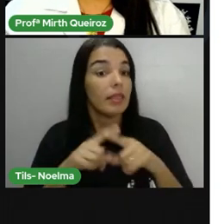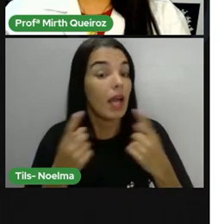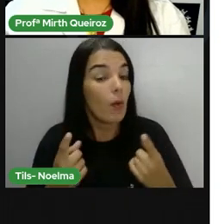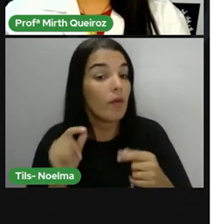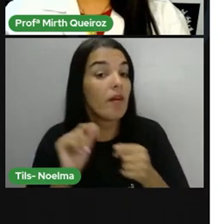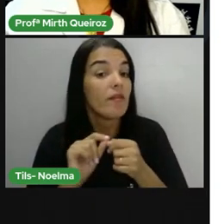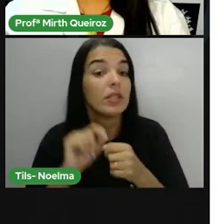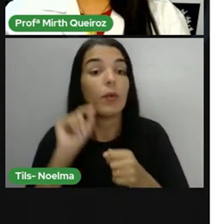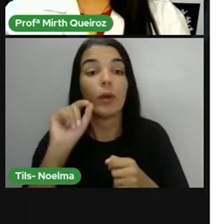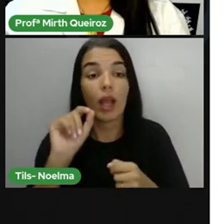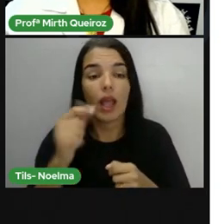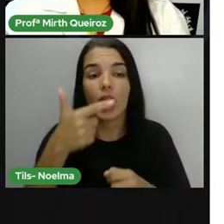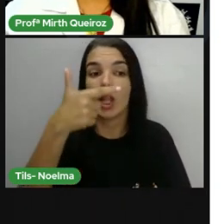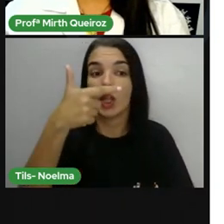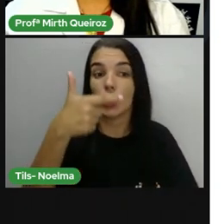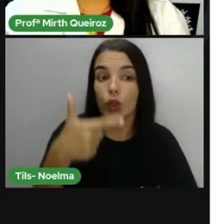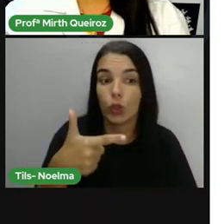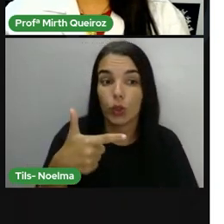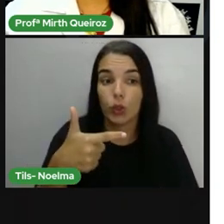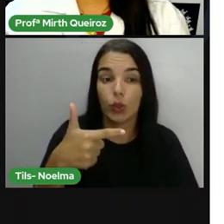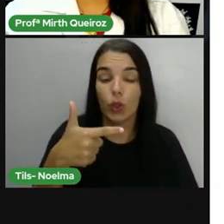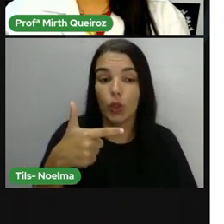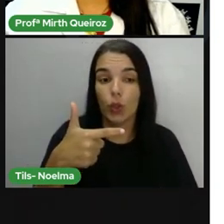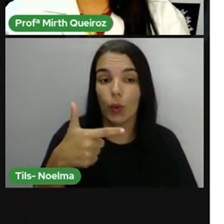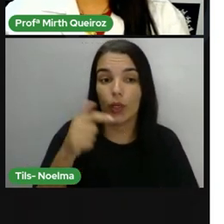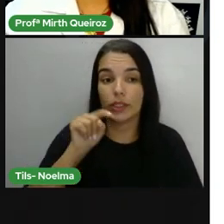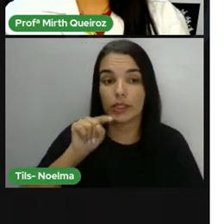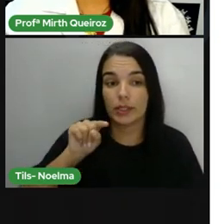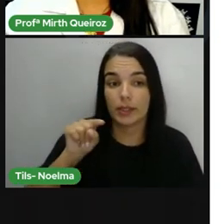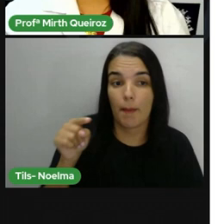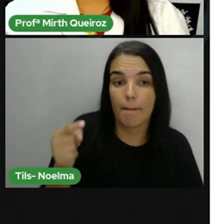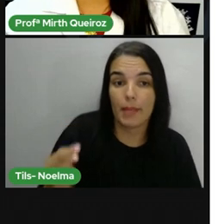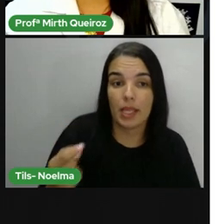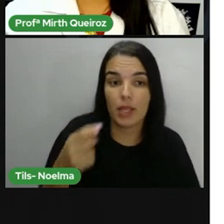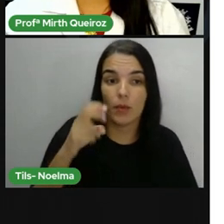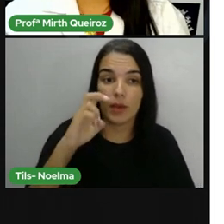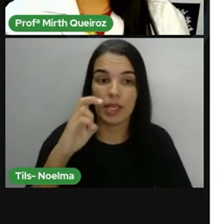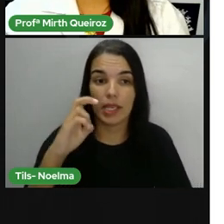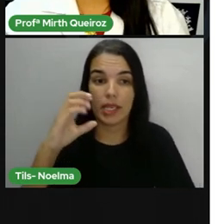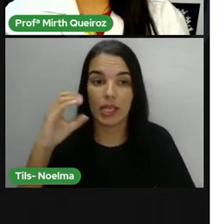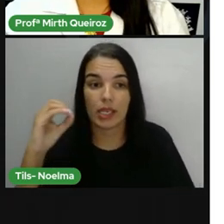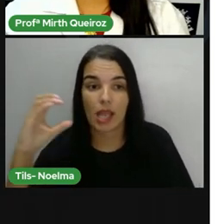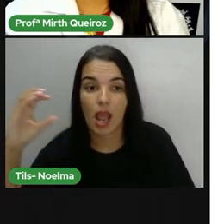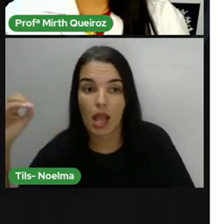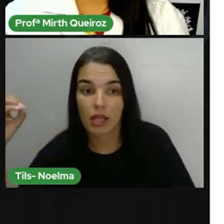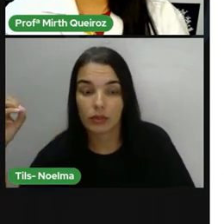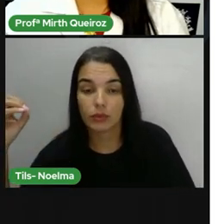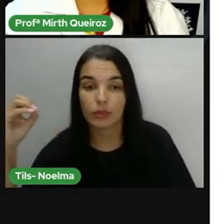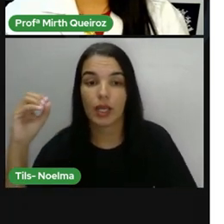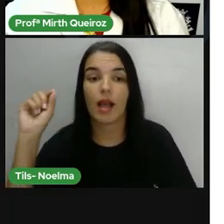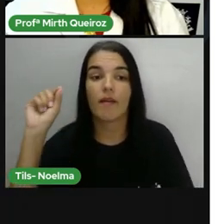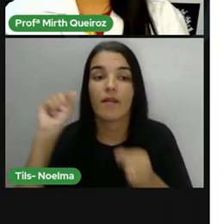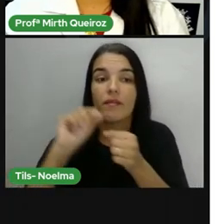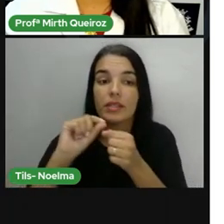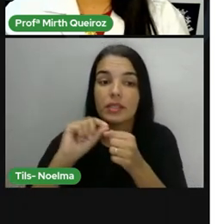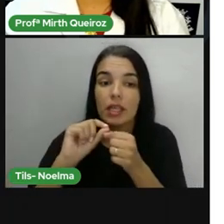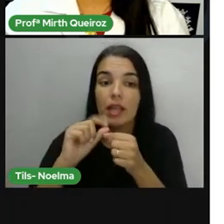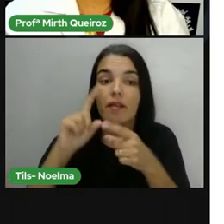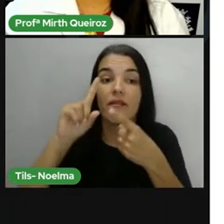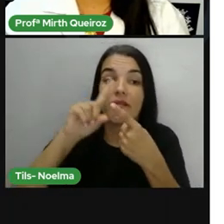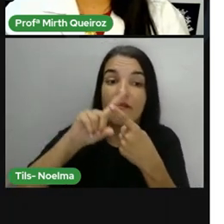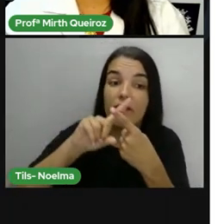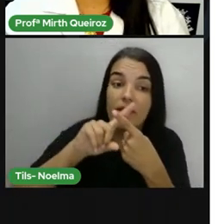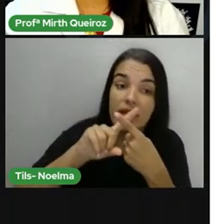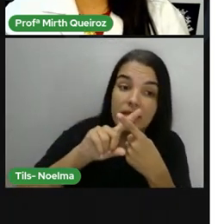O que nós vamos fazer? Se cada hectare é 10, nós temos 2.500 hectares, nós vamos pegar 2